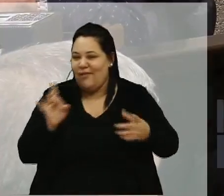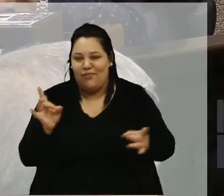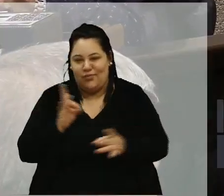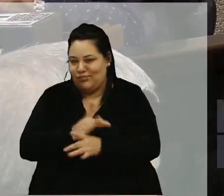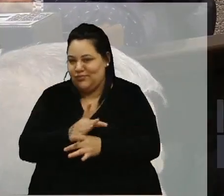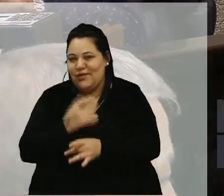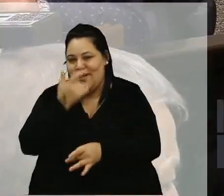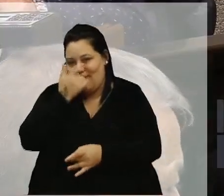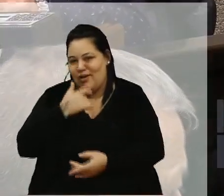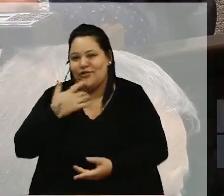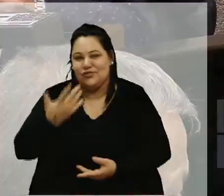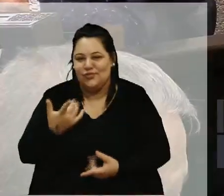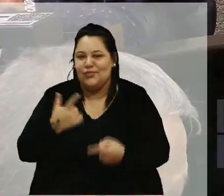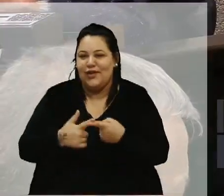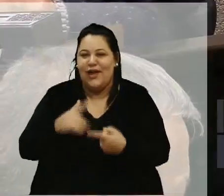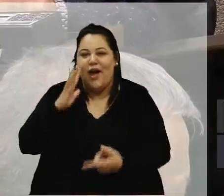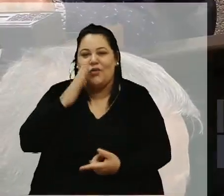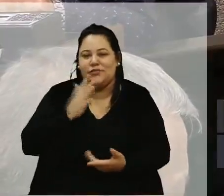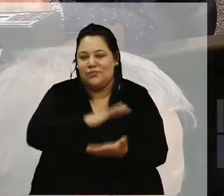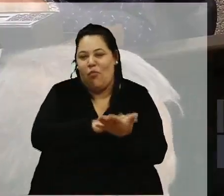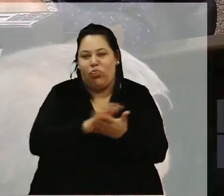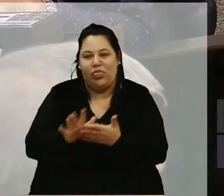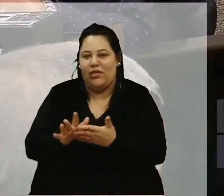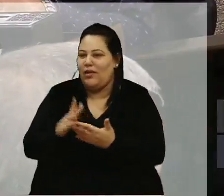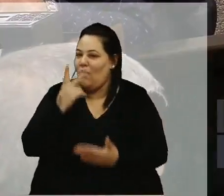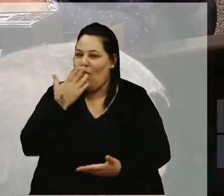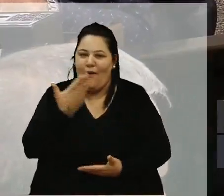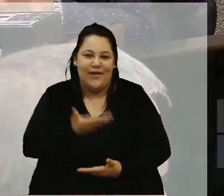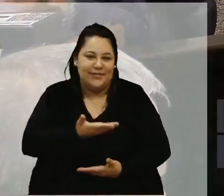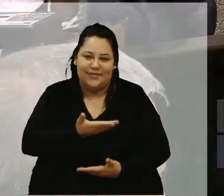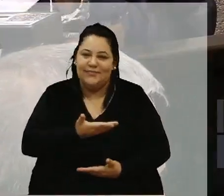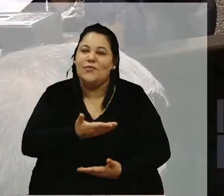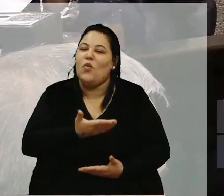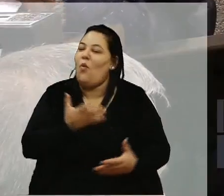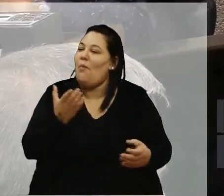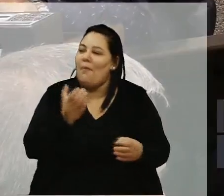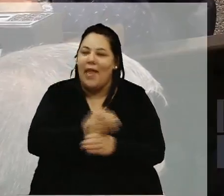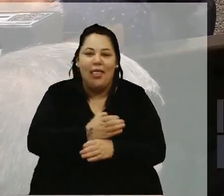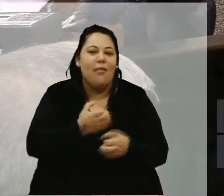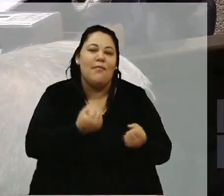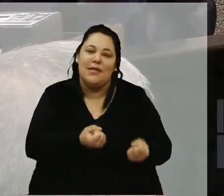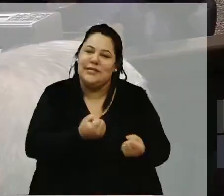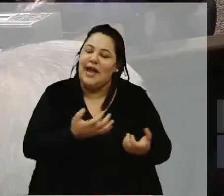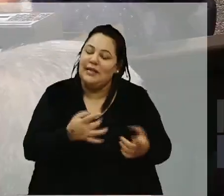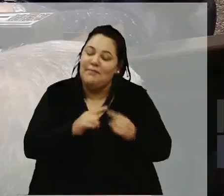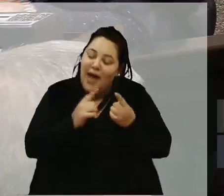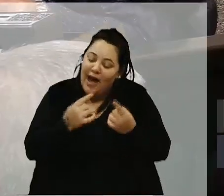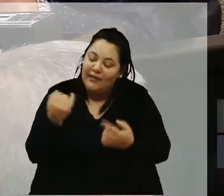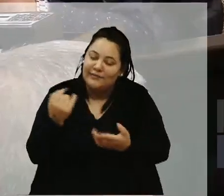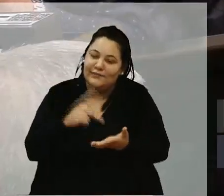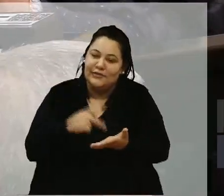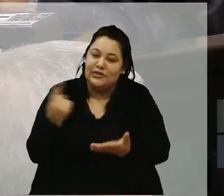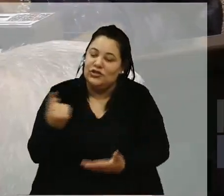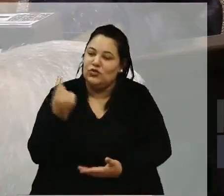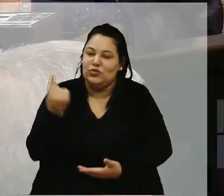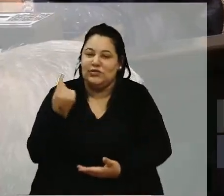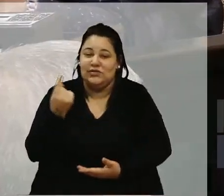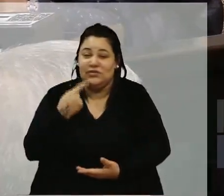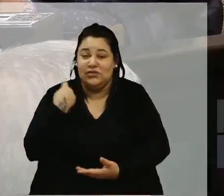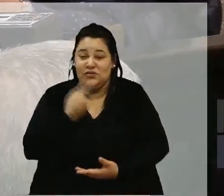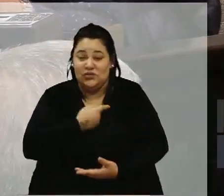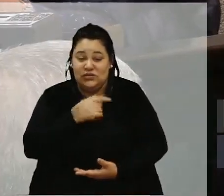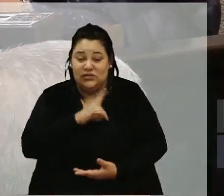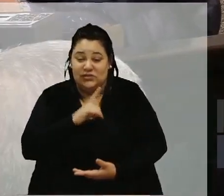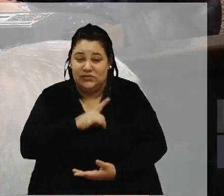uma intempérie como essa fora da curva, mas a verdade é uma e única, que nós temos